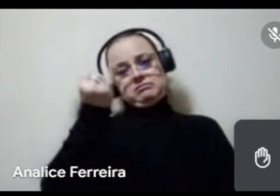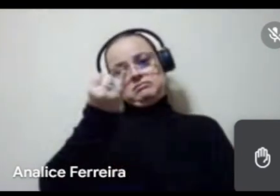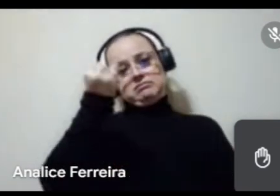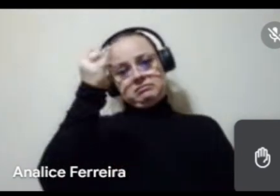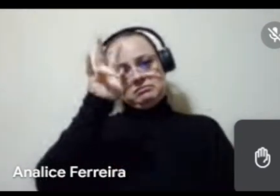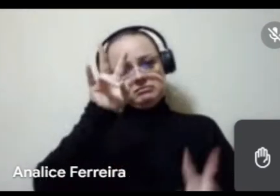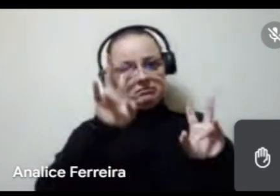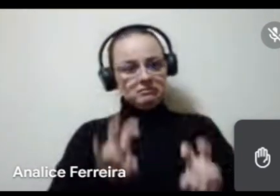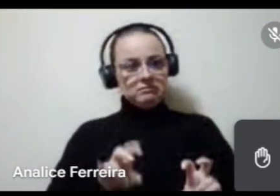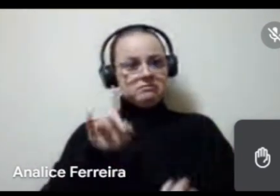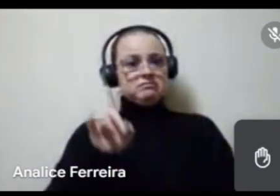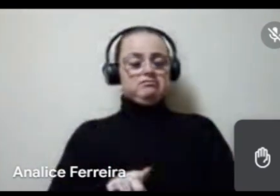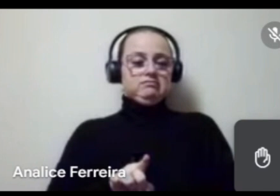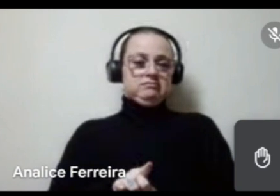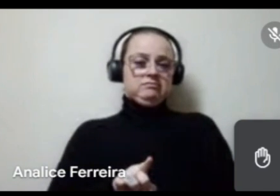dos,